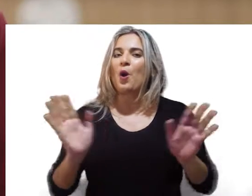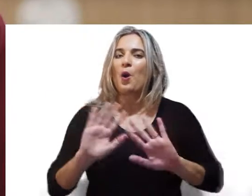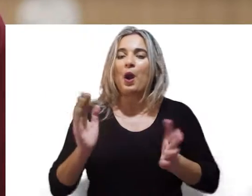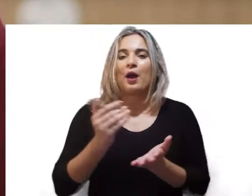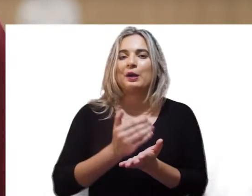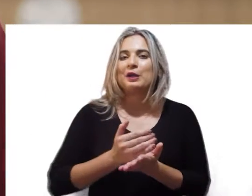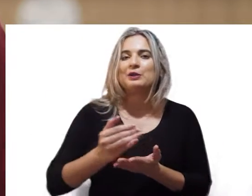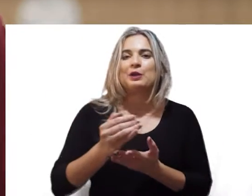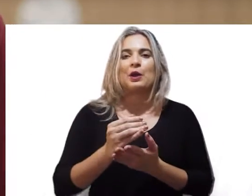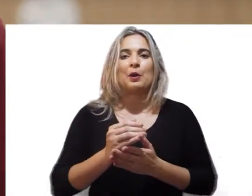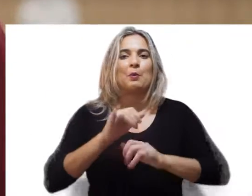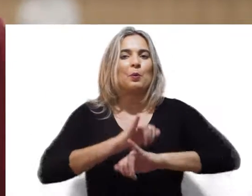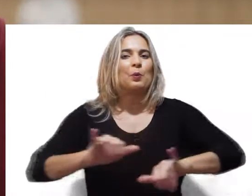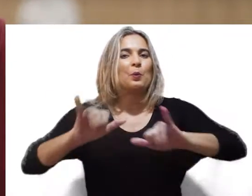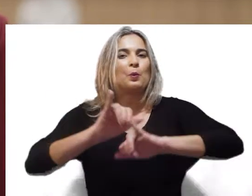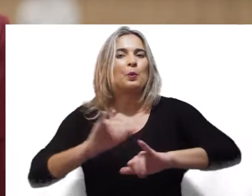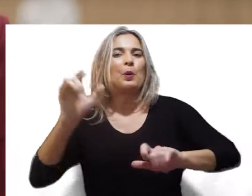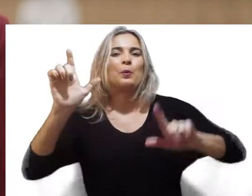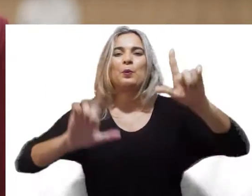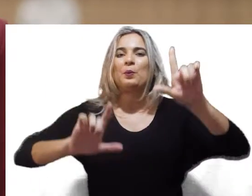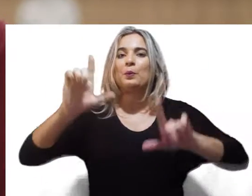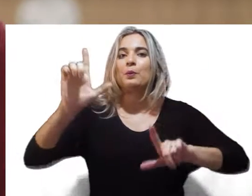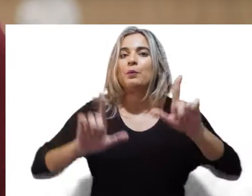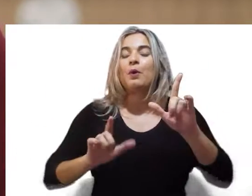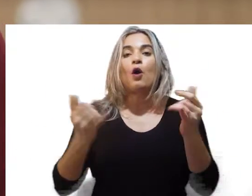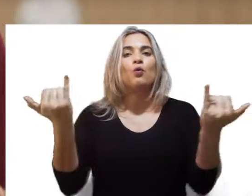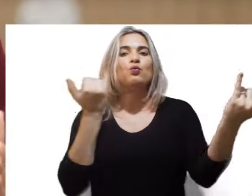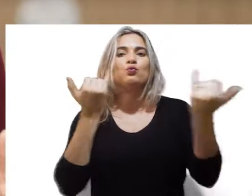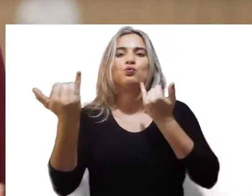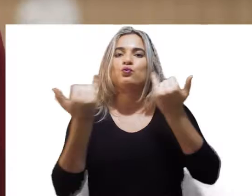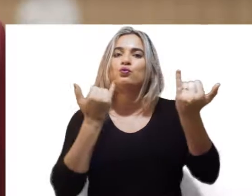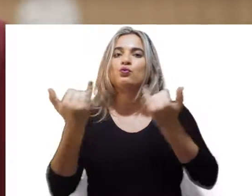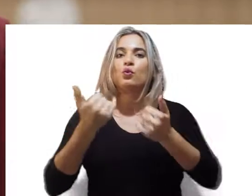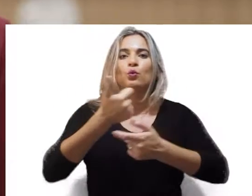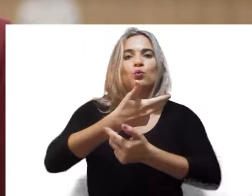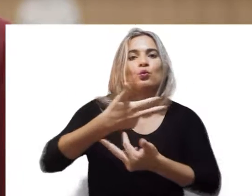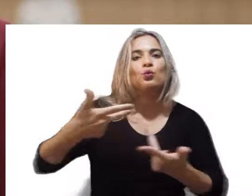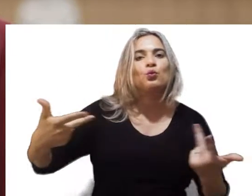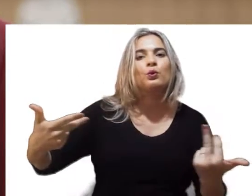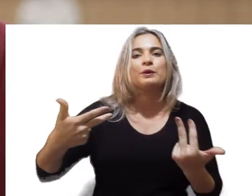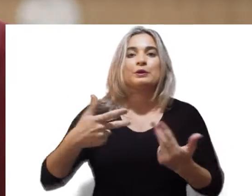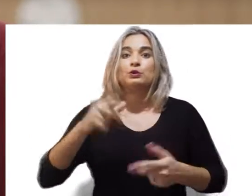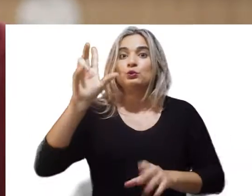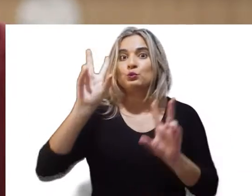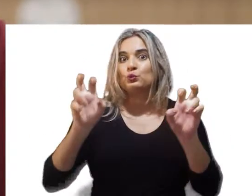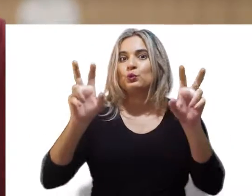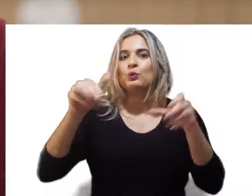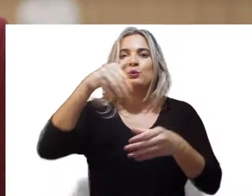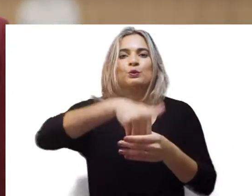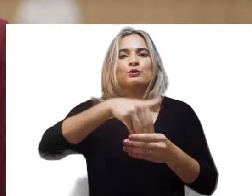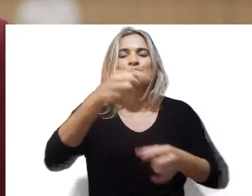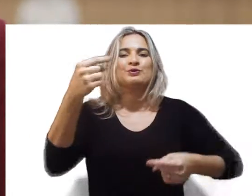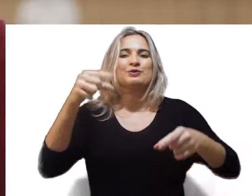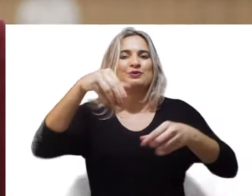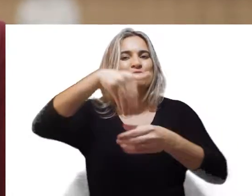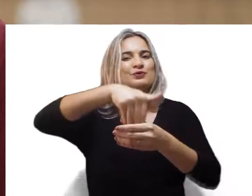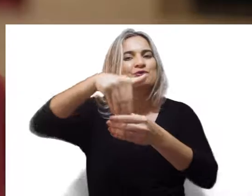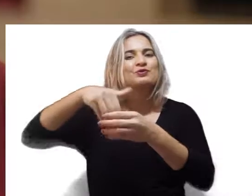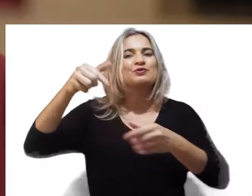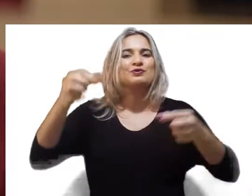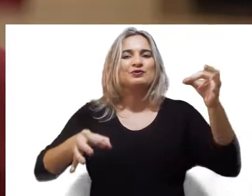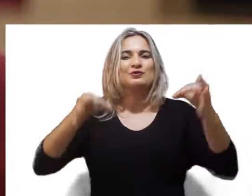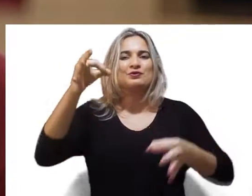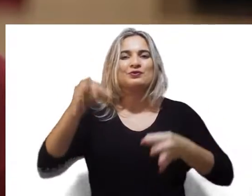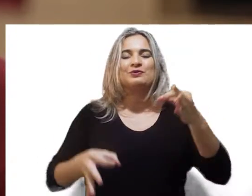Olá, está começando mais um programa que deixa você bem informado sobre as ações e novidades da justiça eleitoral no estado do Rio Grande do Norte.